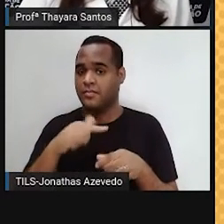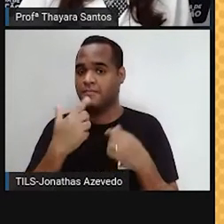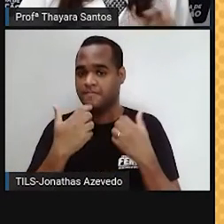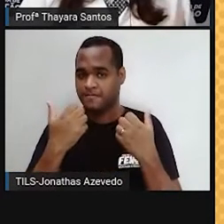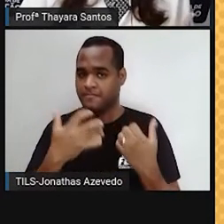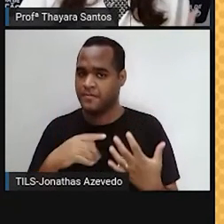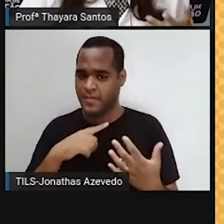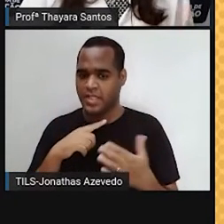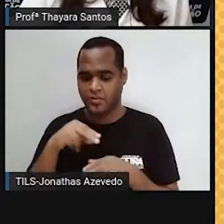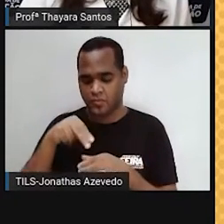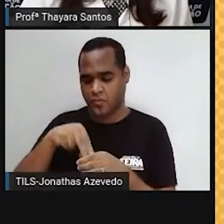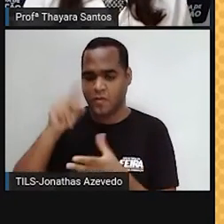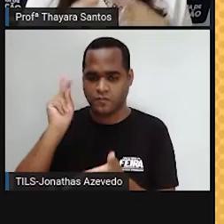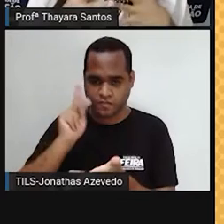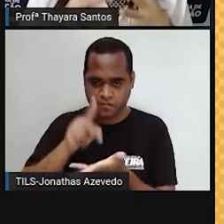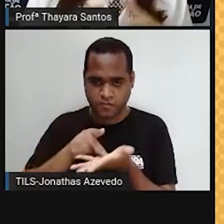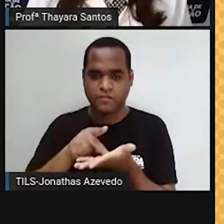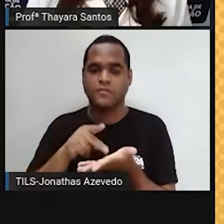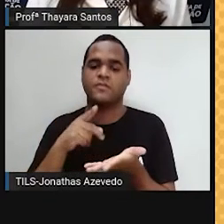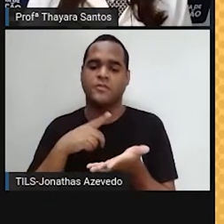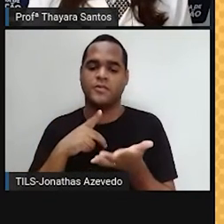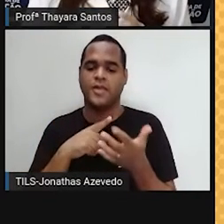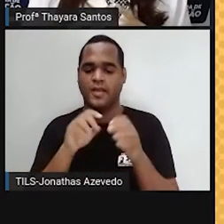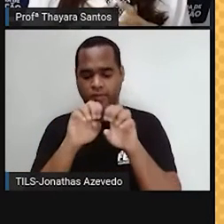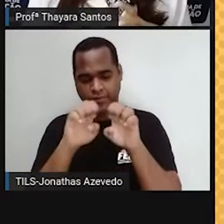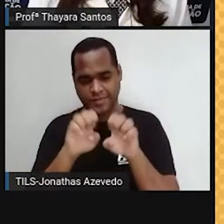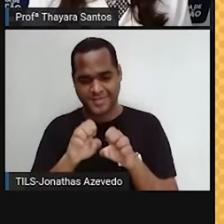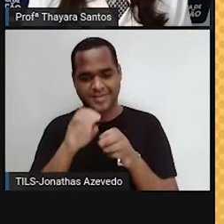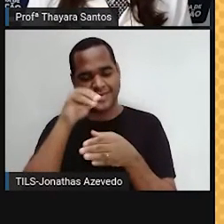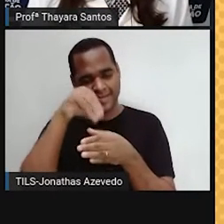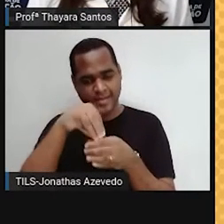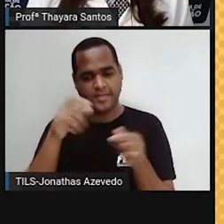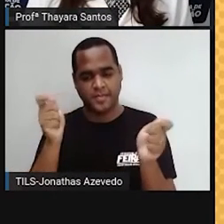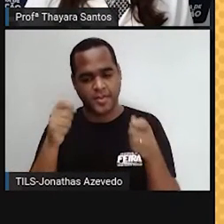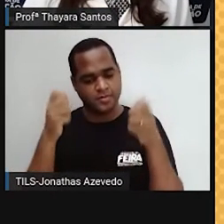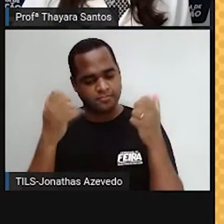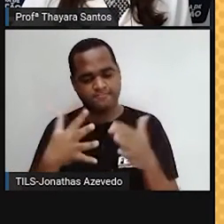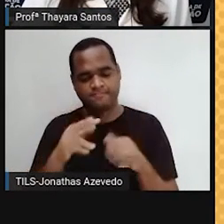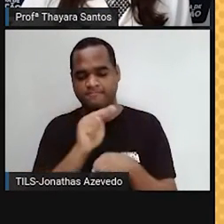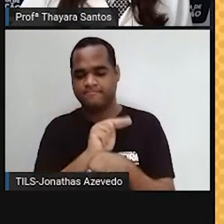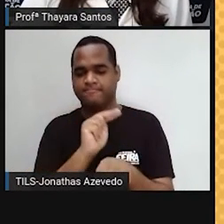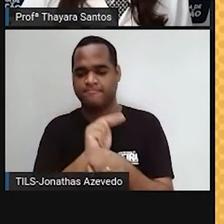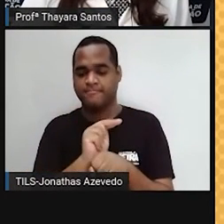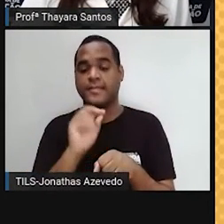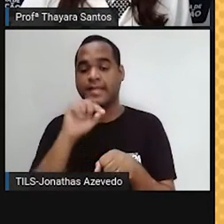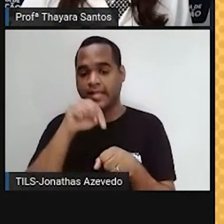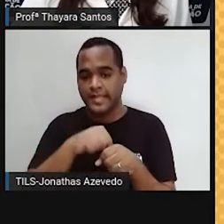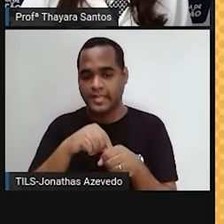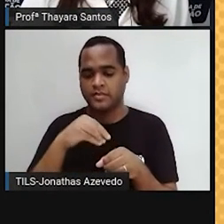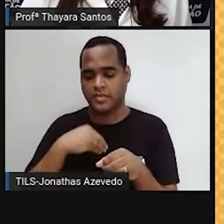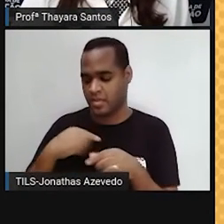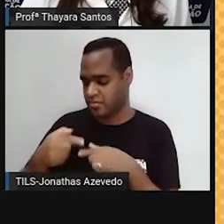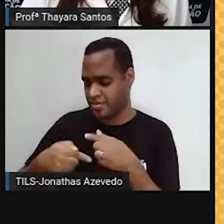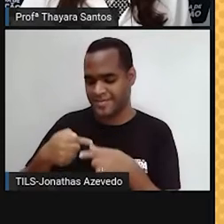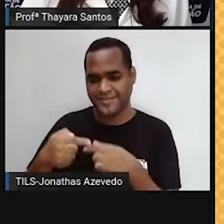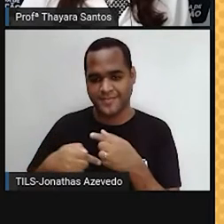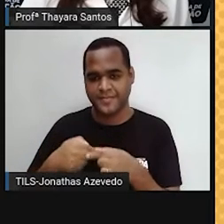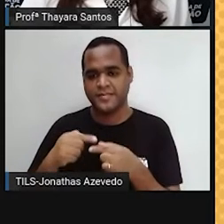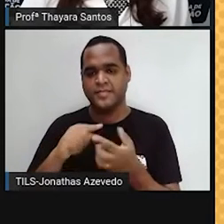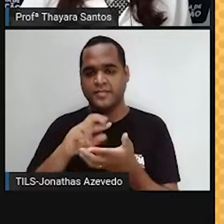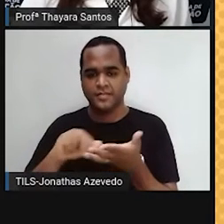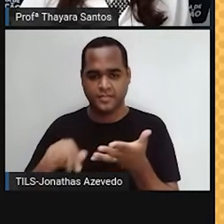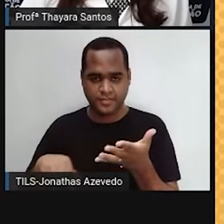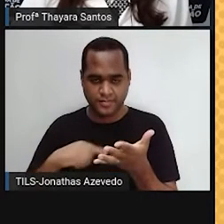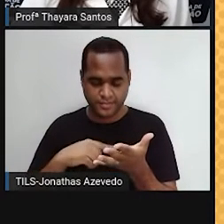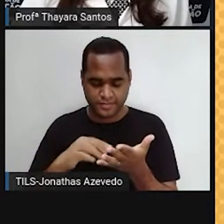apresentam um núcleo verdadeiro. Aquela estrutura lá que protege o material genético. Então, essas células, elas podem